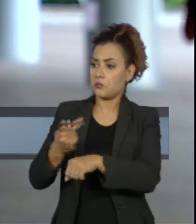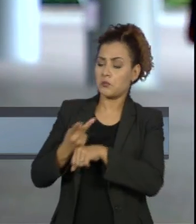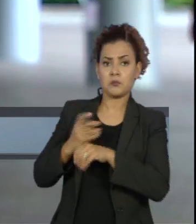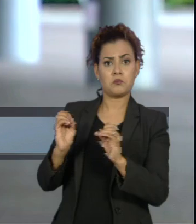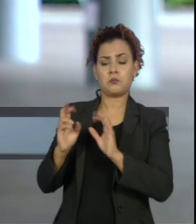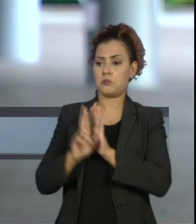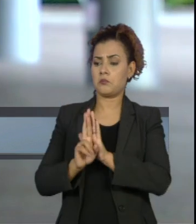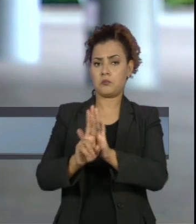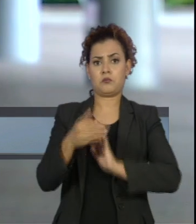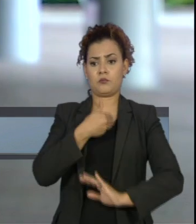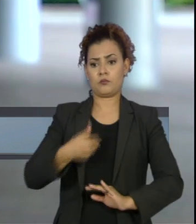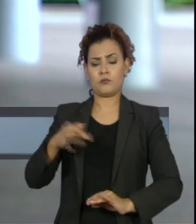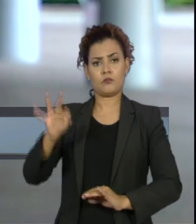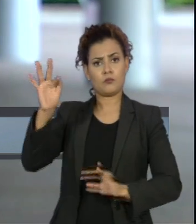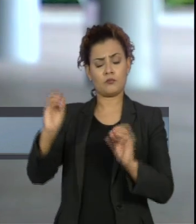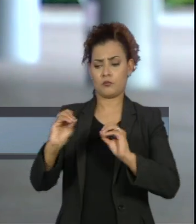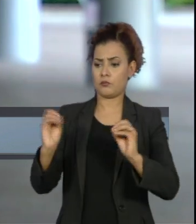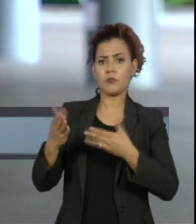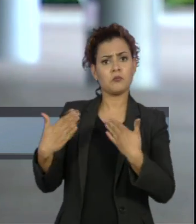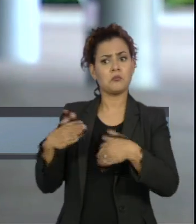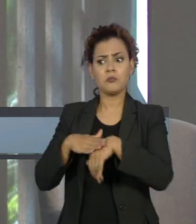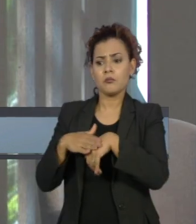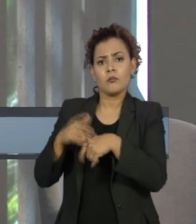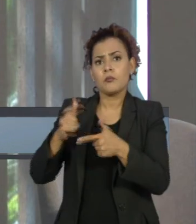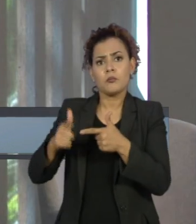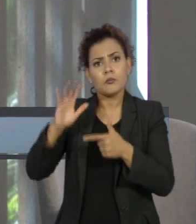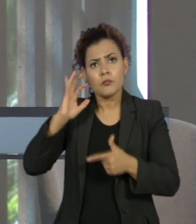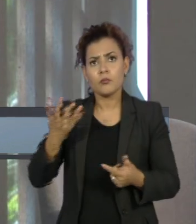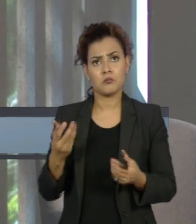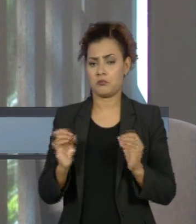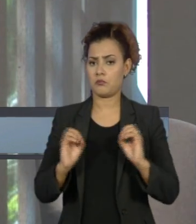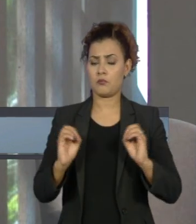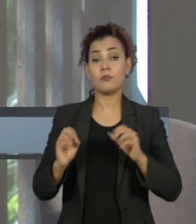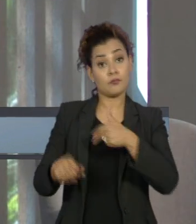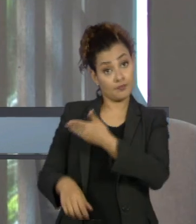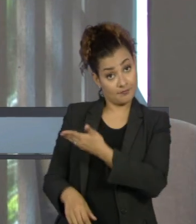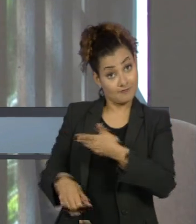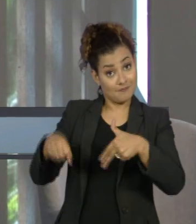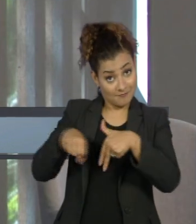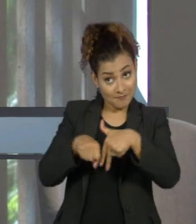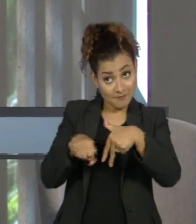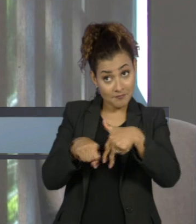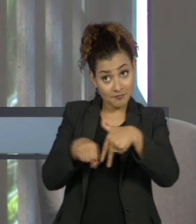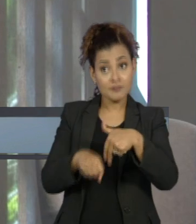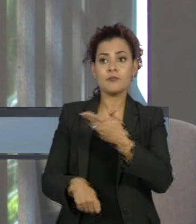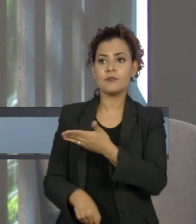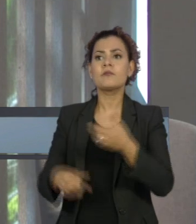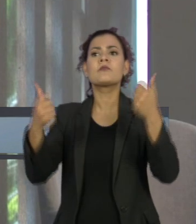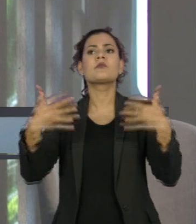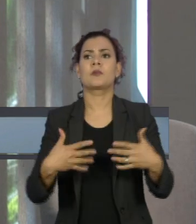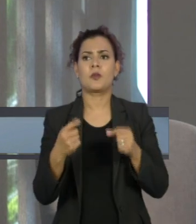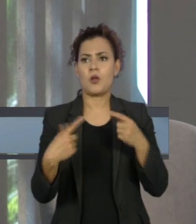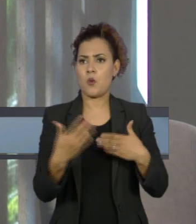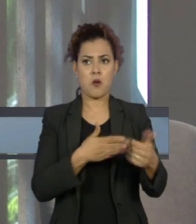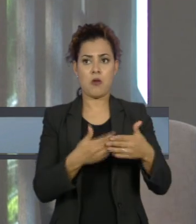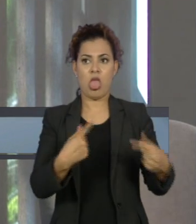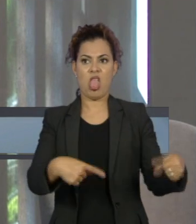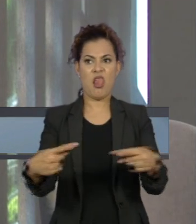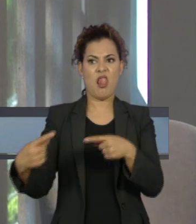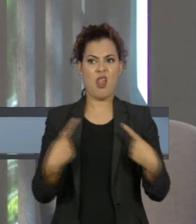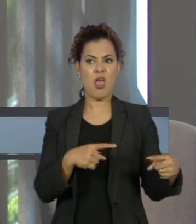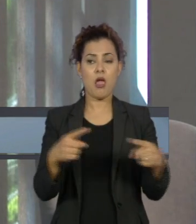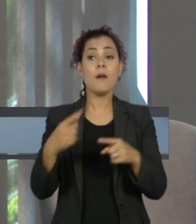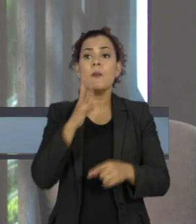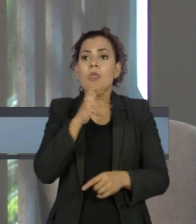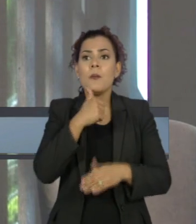por representantes do governo federal para discutir o problema. O embaixador também teria negado qualquer retaliação política como motivo para